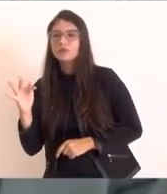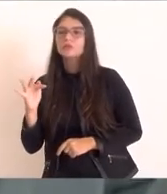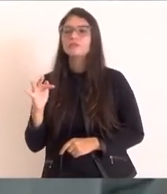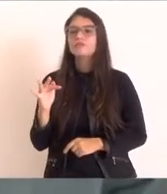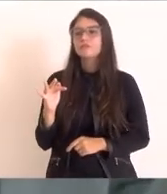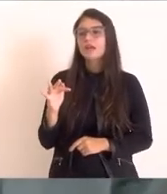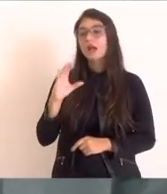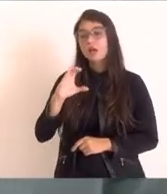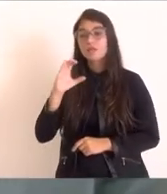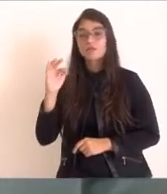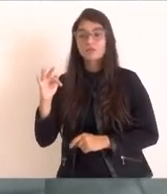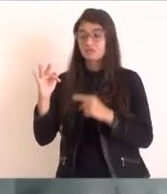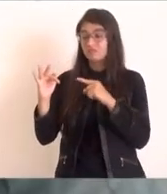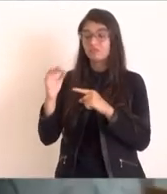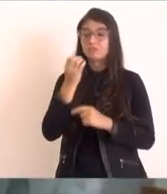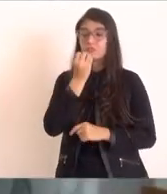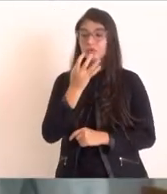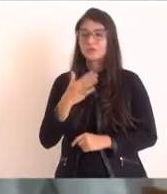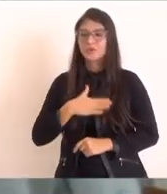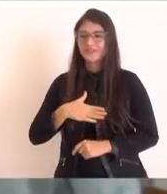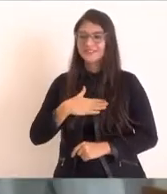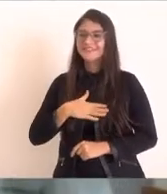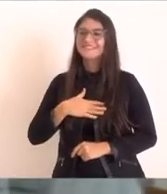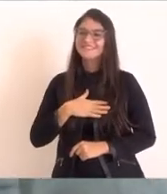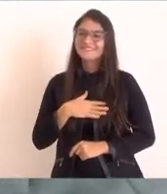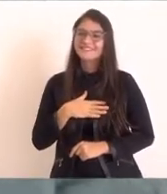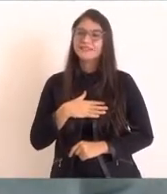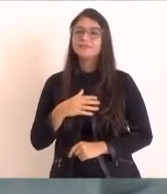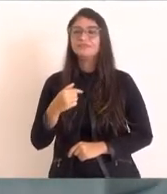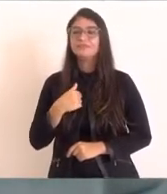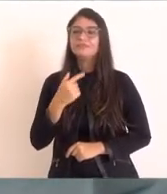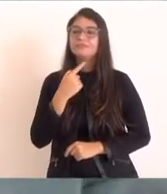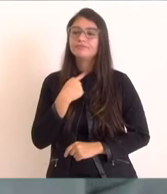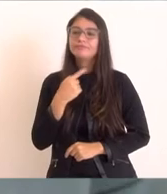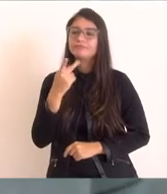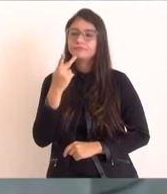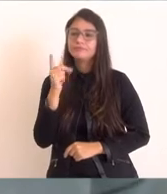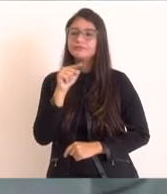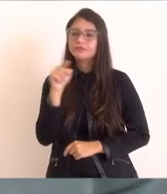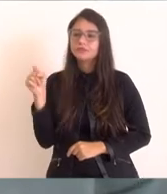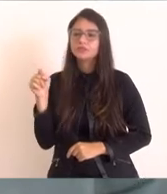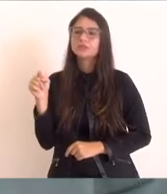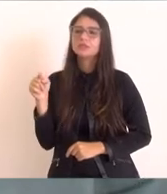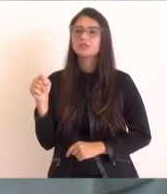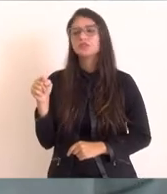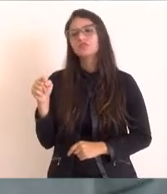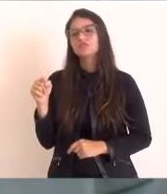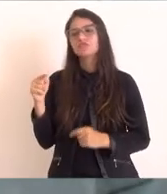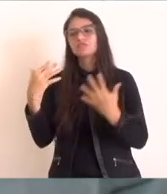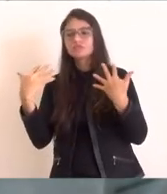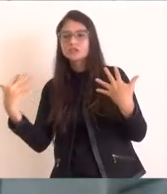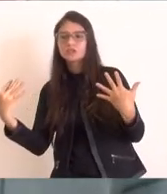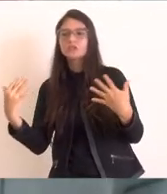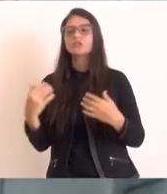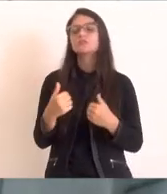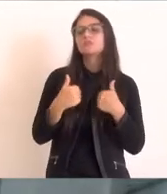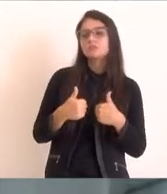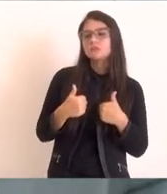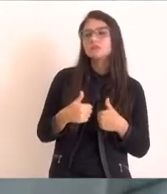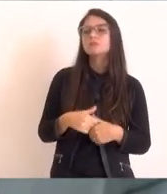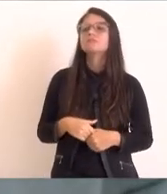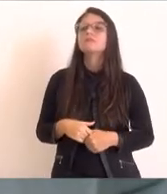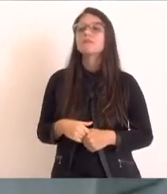Cabo Frio. Prazer falar com vocês, eu queria saudar todos e todas que estão nos acompanhando, em nome do